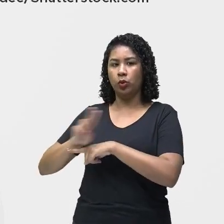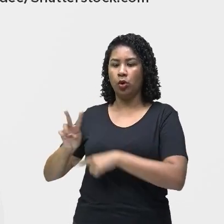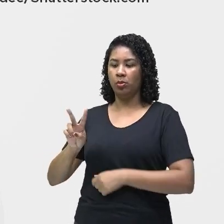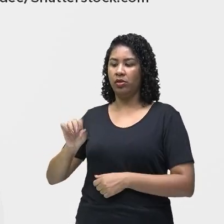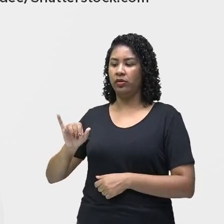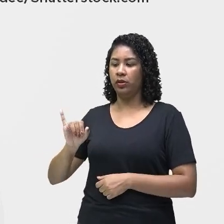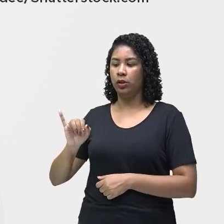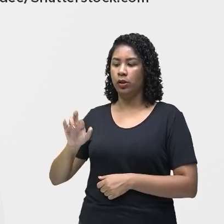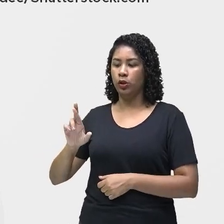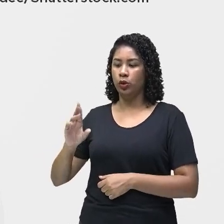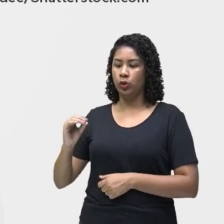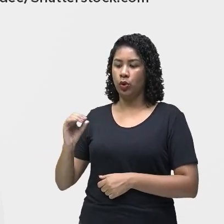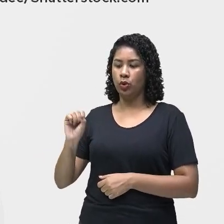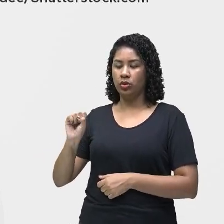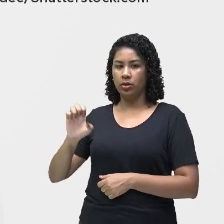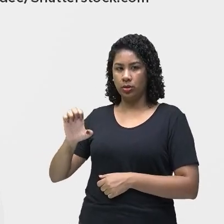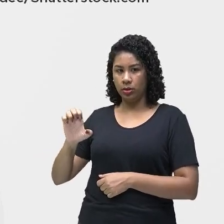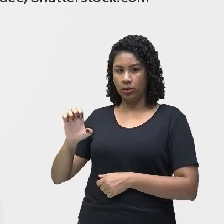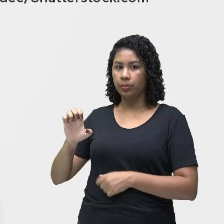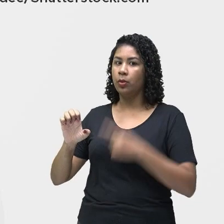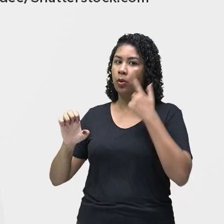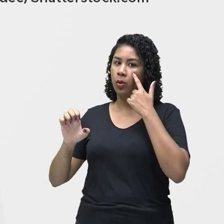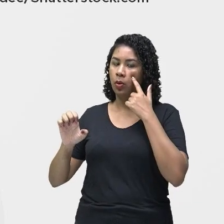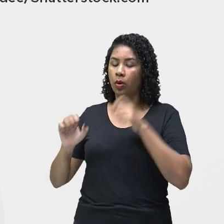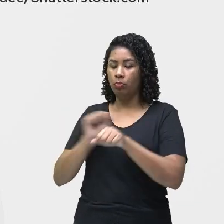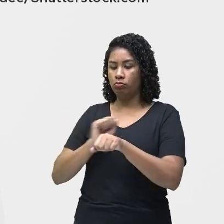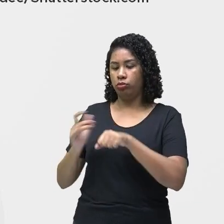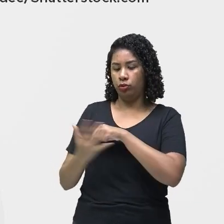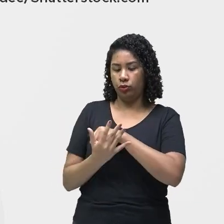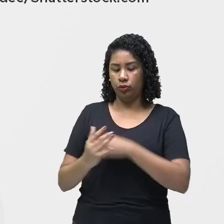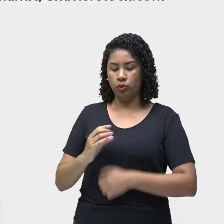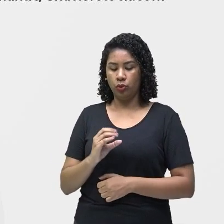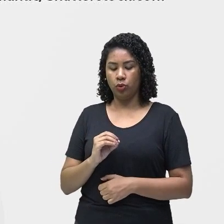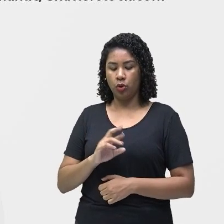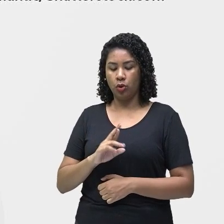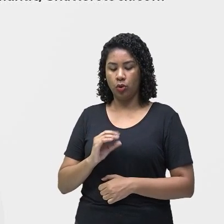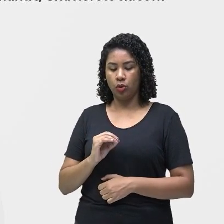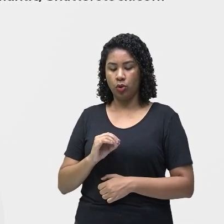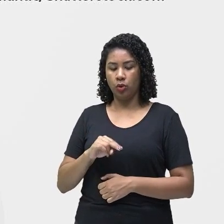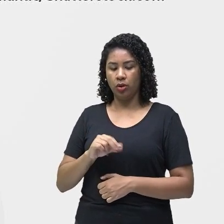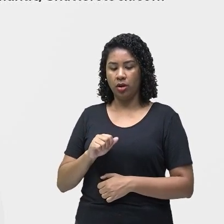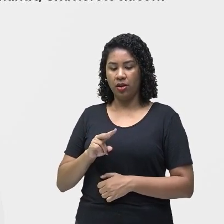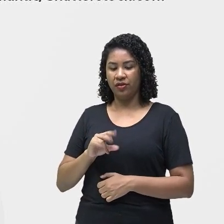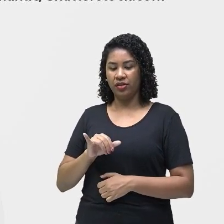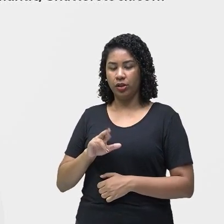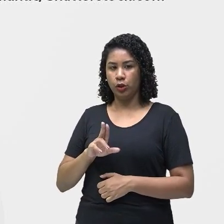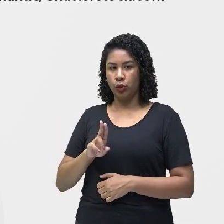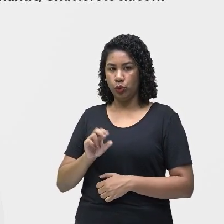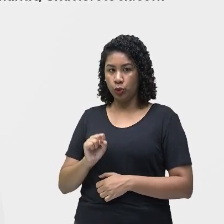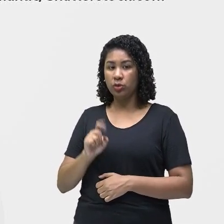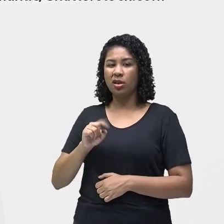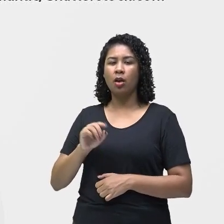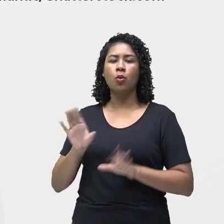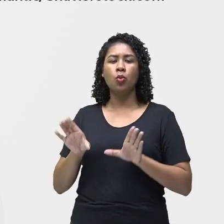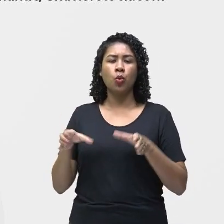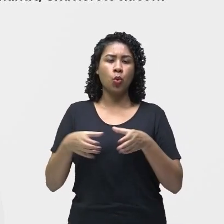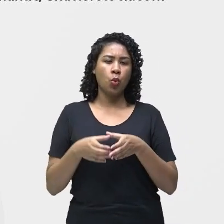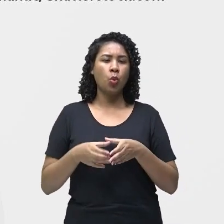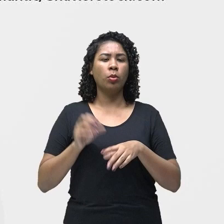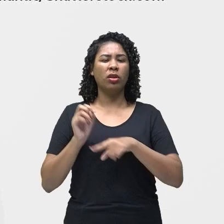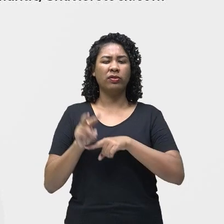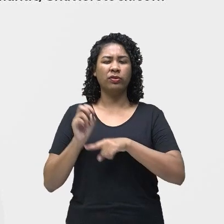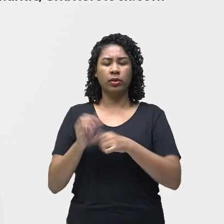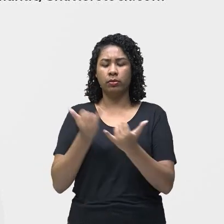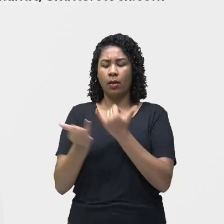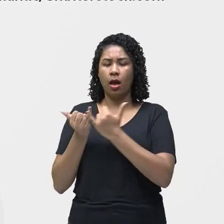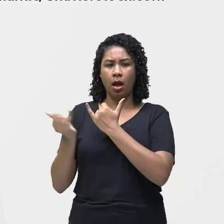o coronavírus, que é um nome dado a uma extensão, uma extensa família de vírus que se assemelham, né? A gente